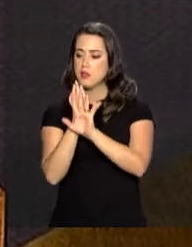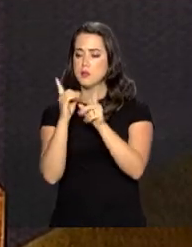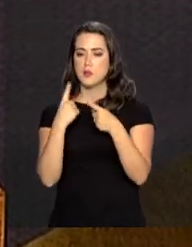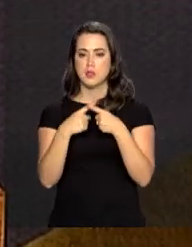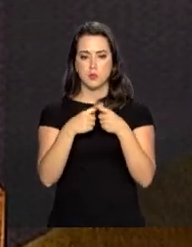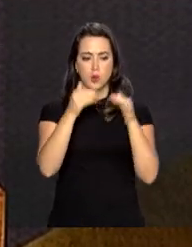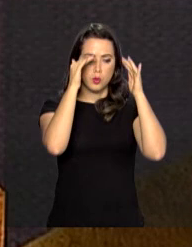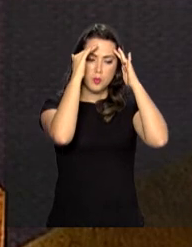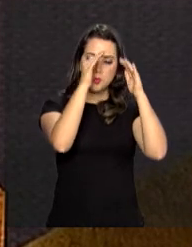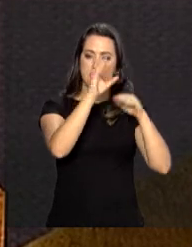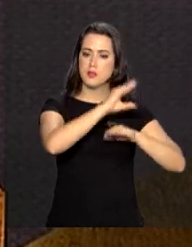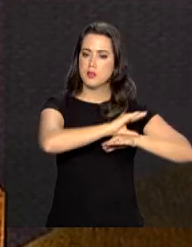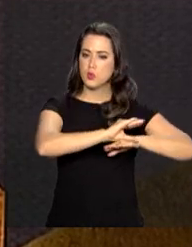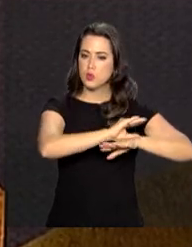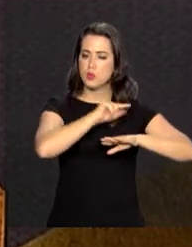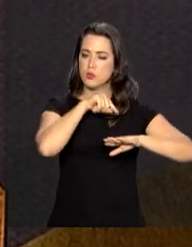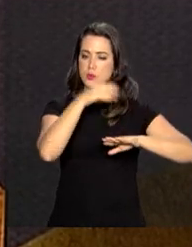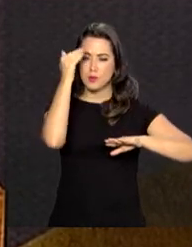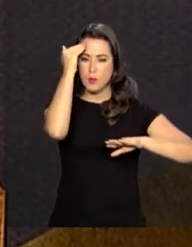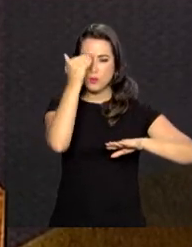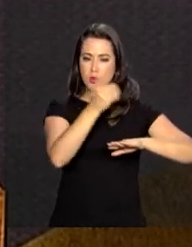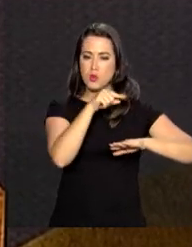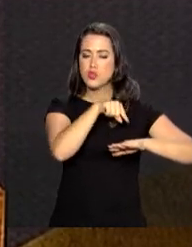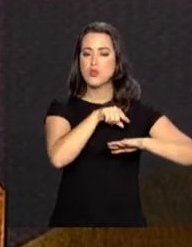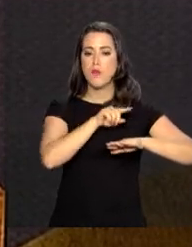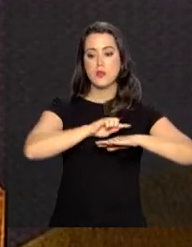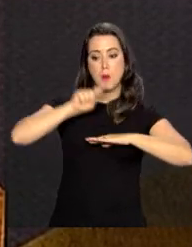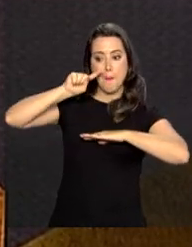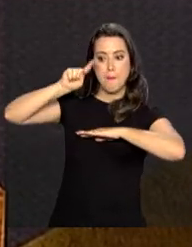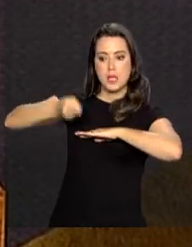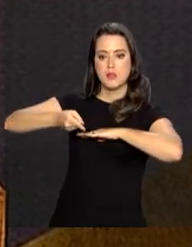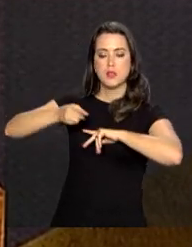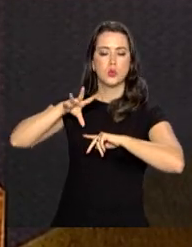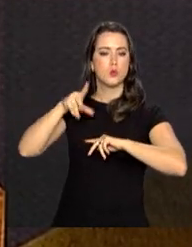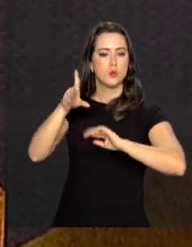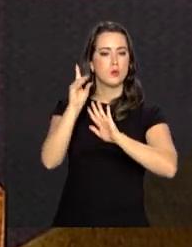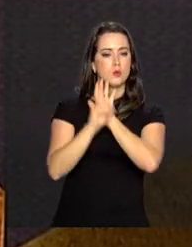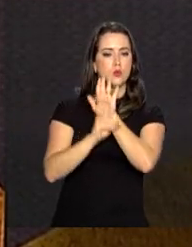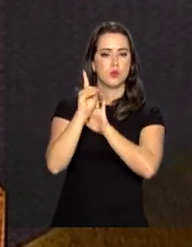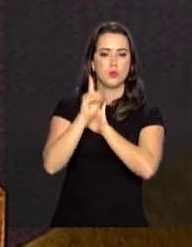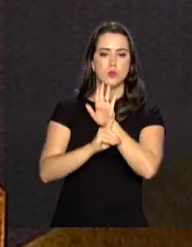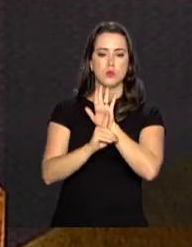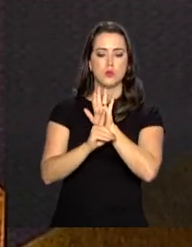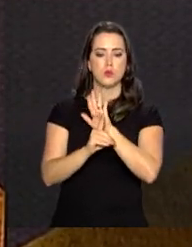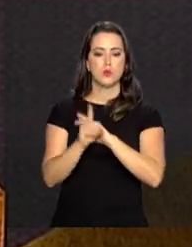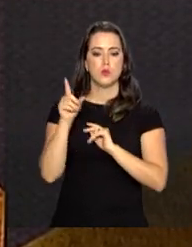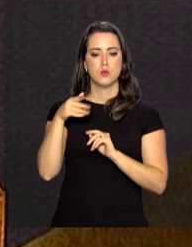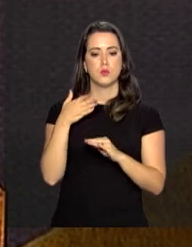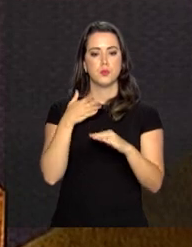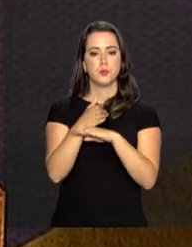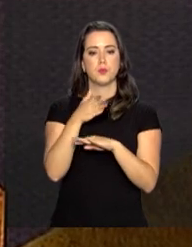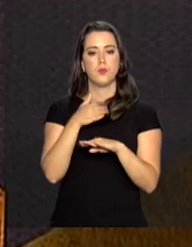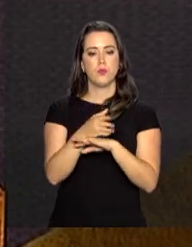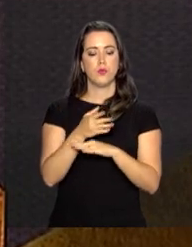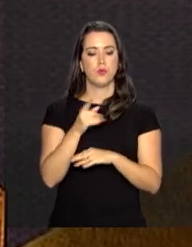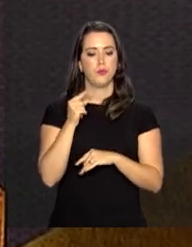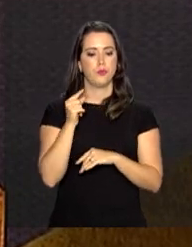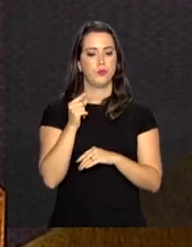preceito constitucional que estabelece que todos têm direito a acessar